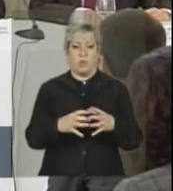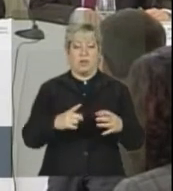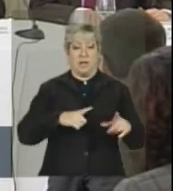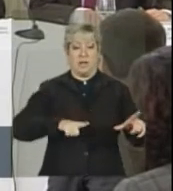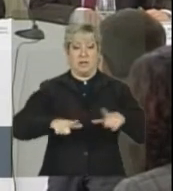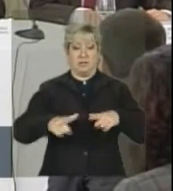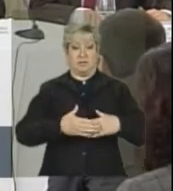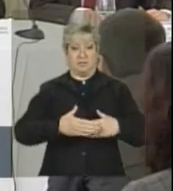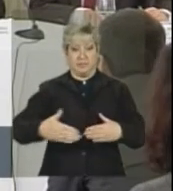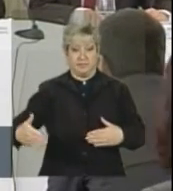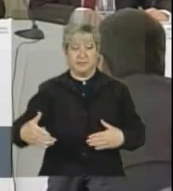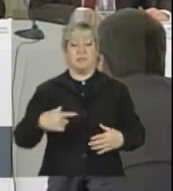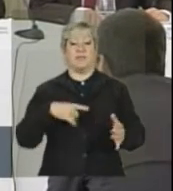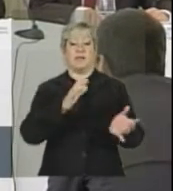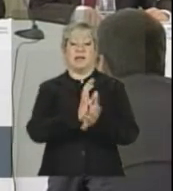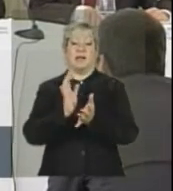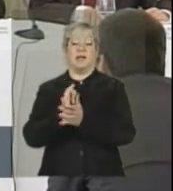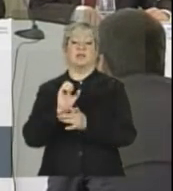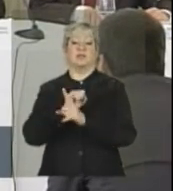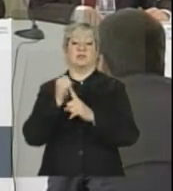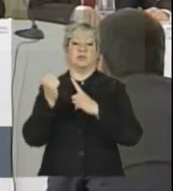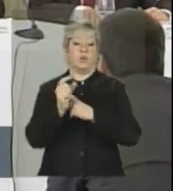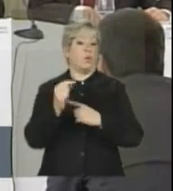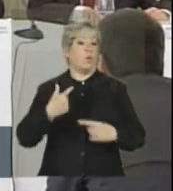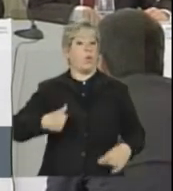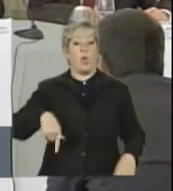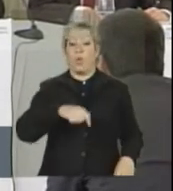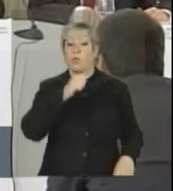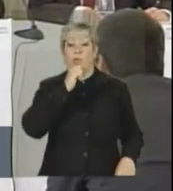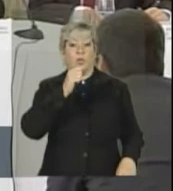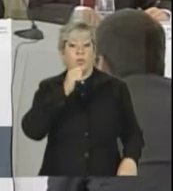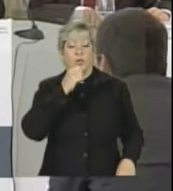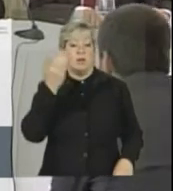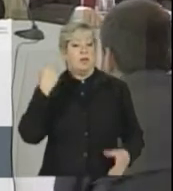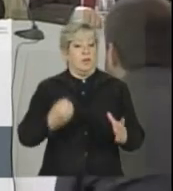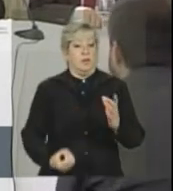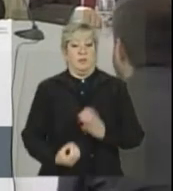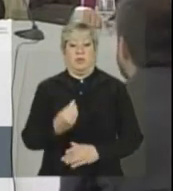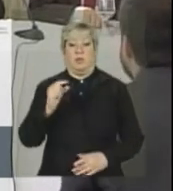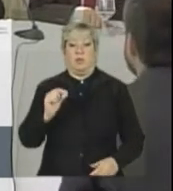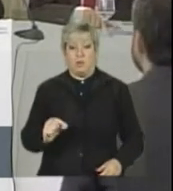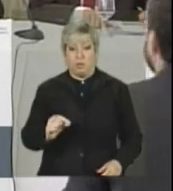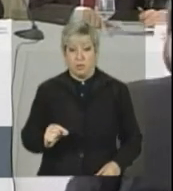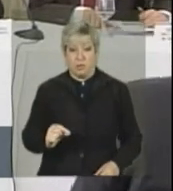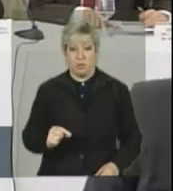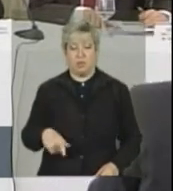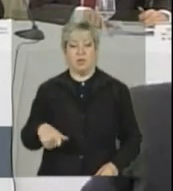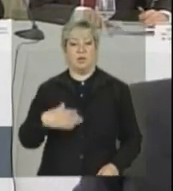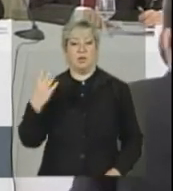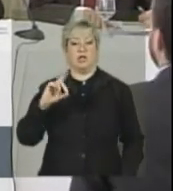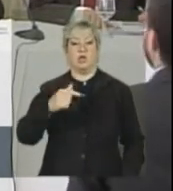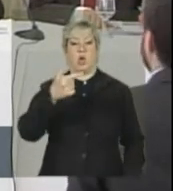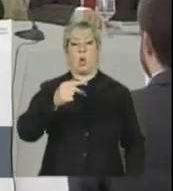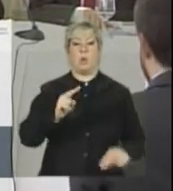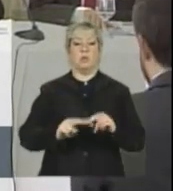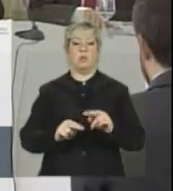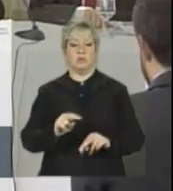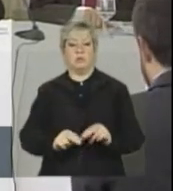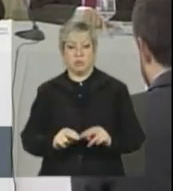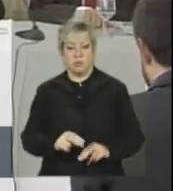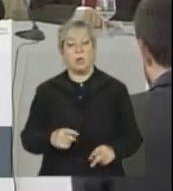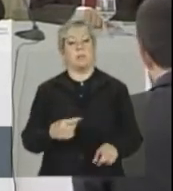andamento na área social que a gente não tinha lançado no dia 2 de junho, que